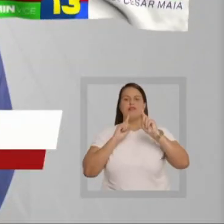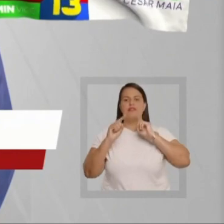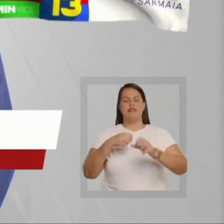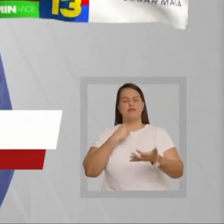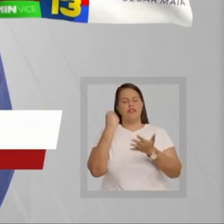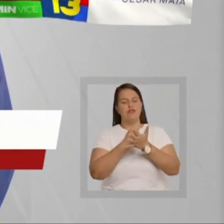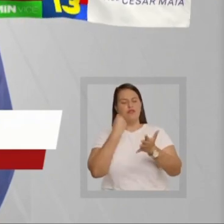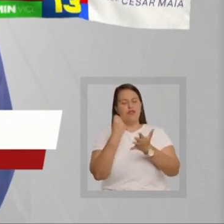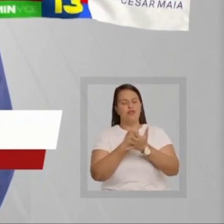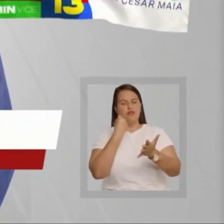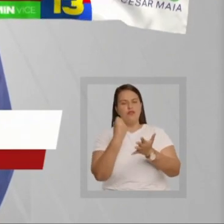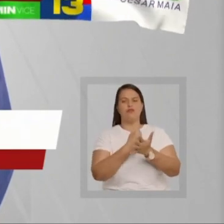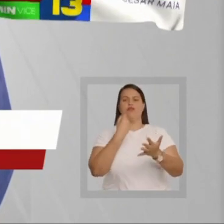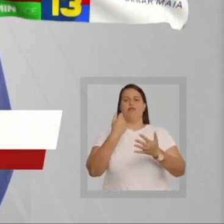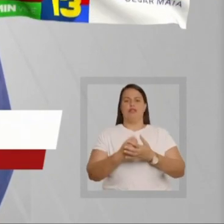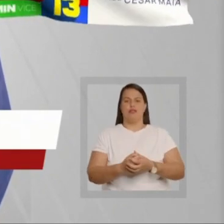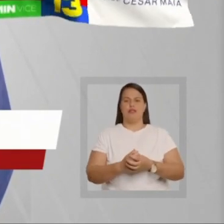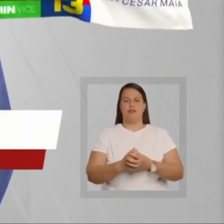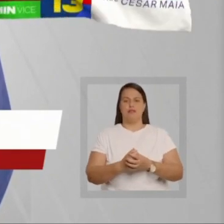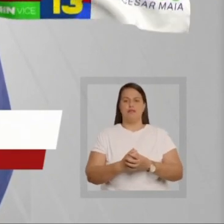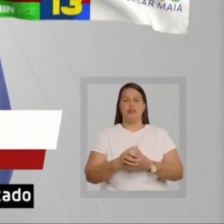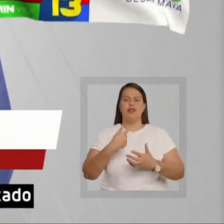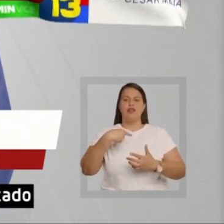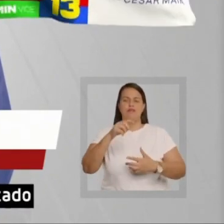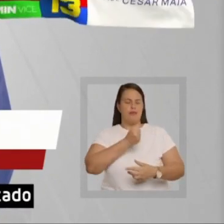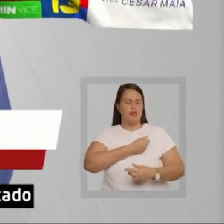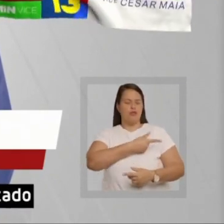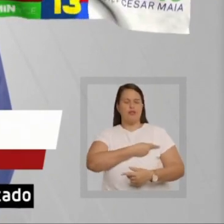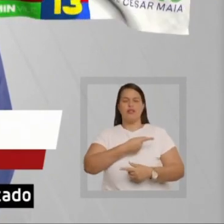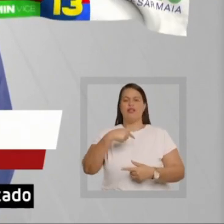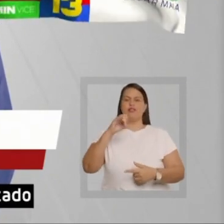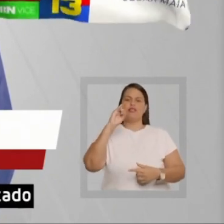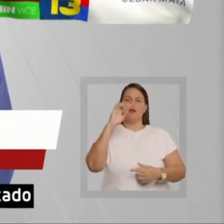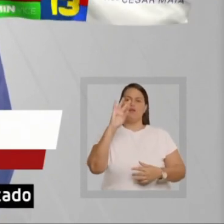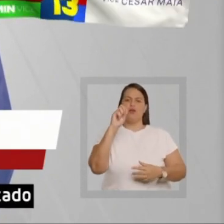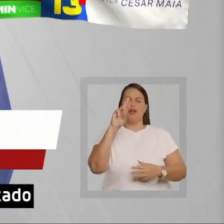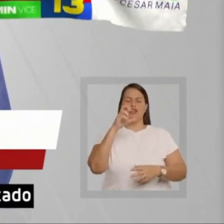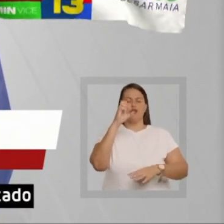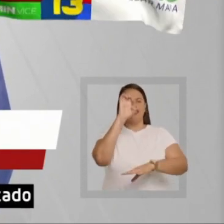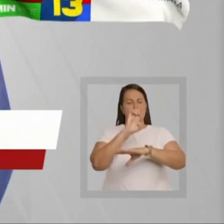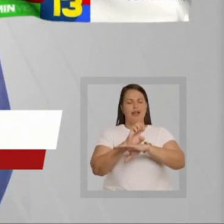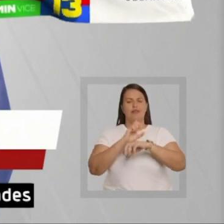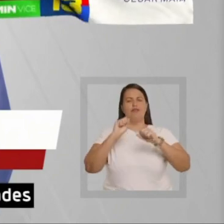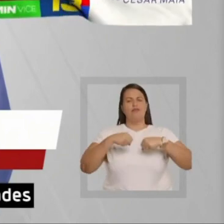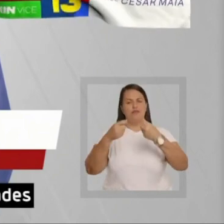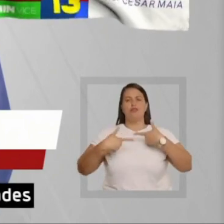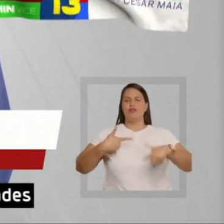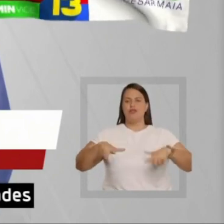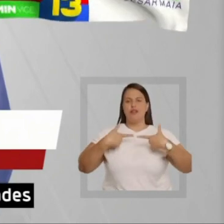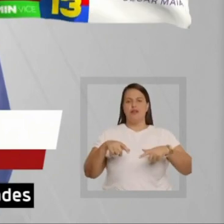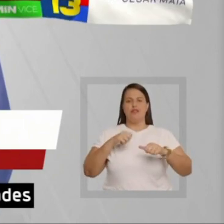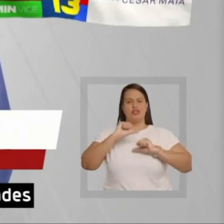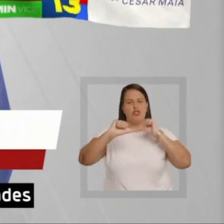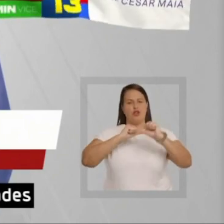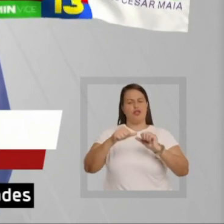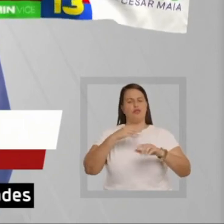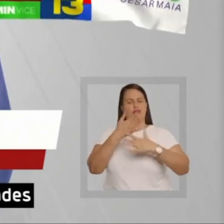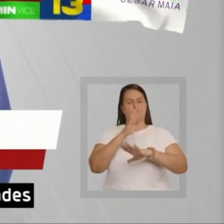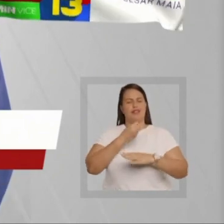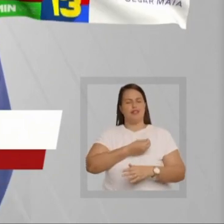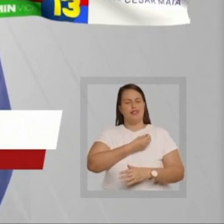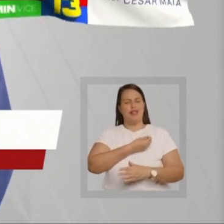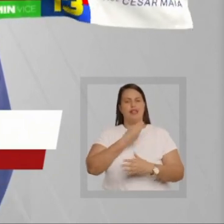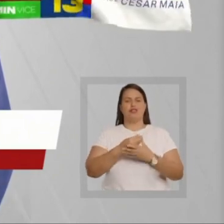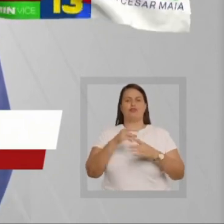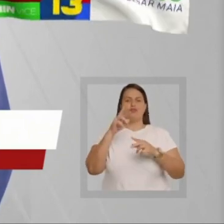Fazer Maricá avançar no desenvolvimento e nas obras. Levar para São Gonçalo e Itaboraí, todo o Estado. A força do trabalho que muda a vida das